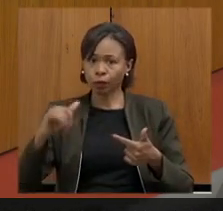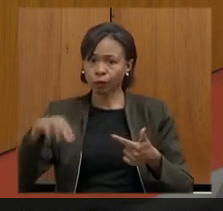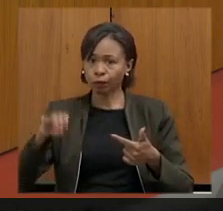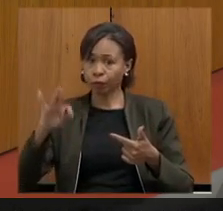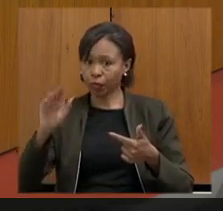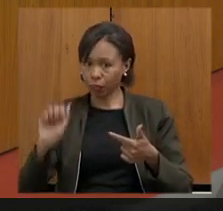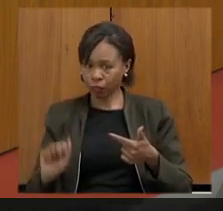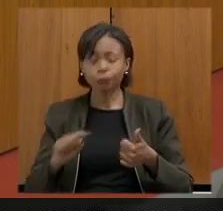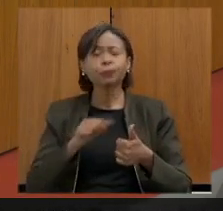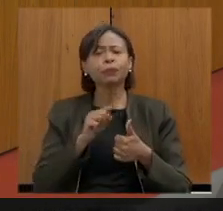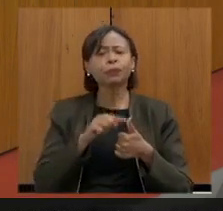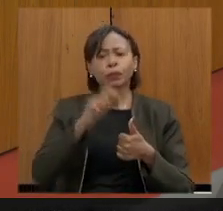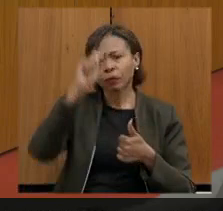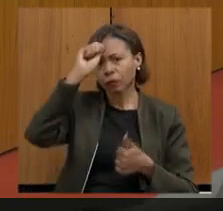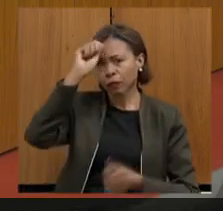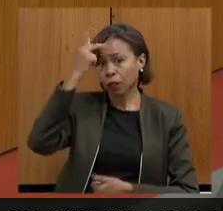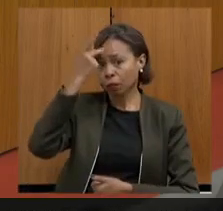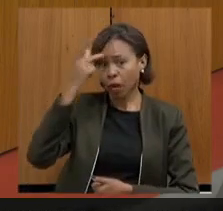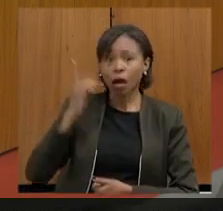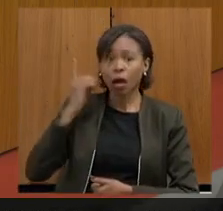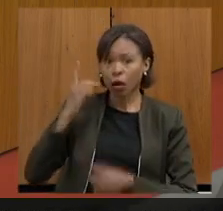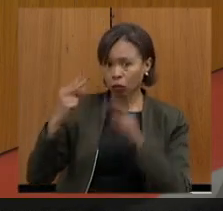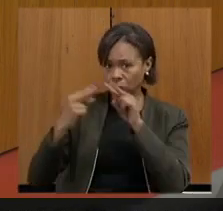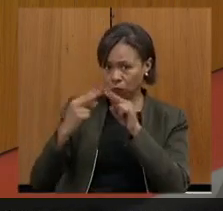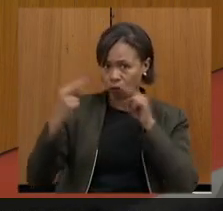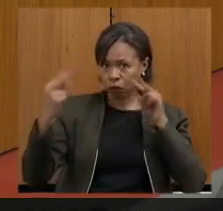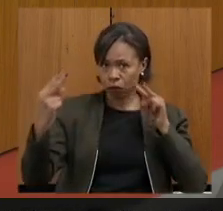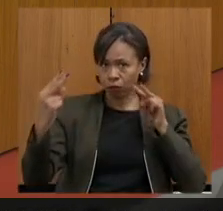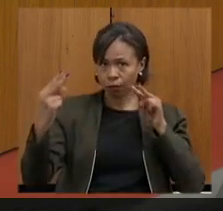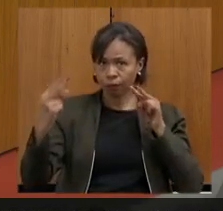A deputada Ana Paula está conosco remotamente.